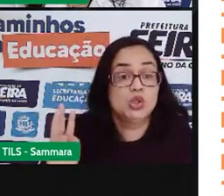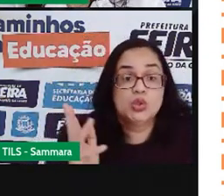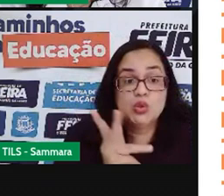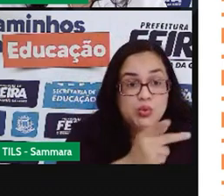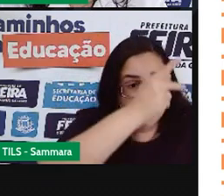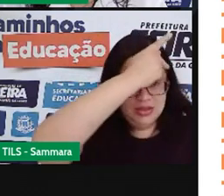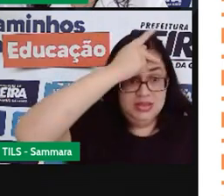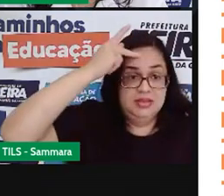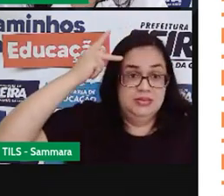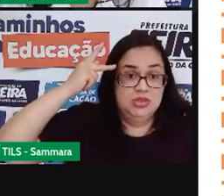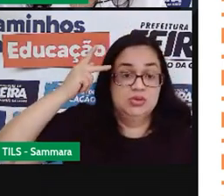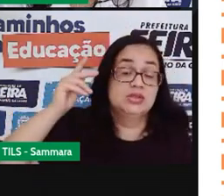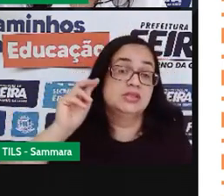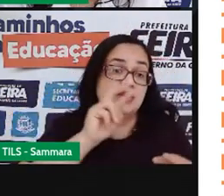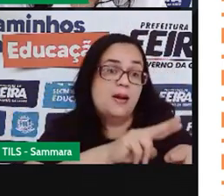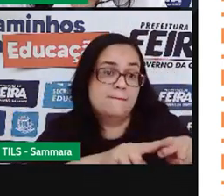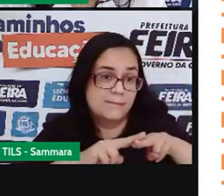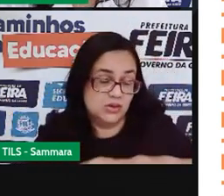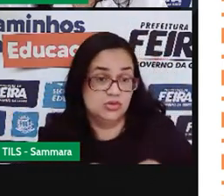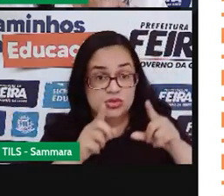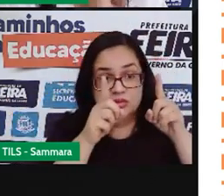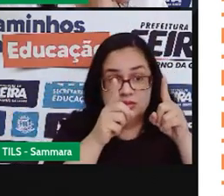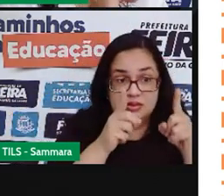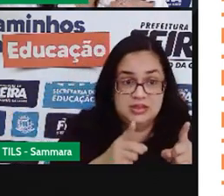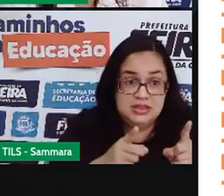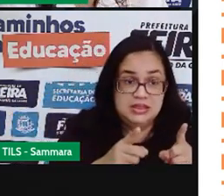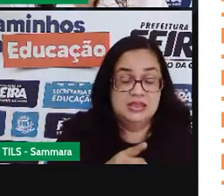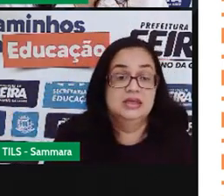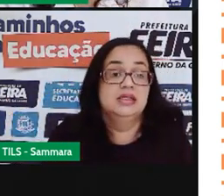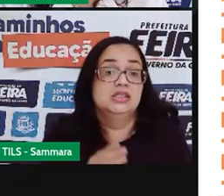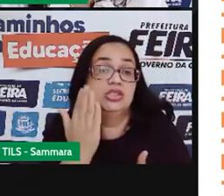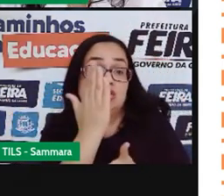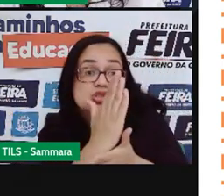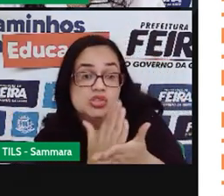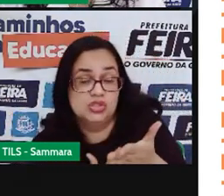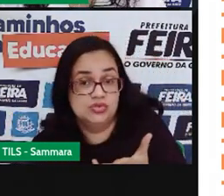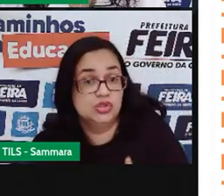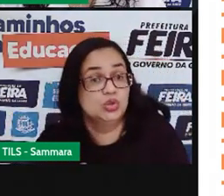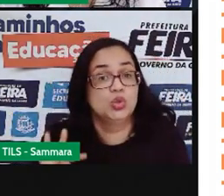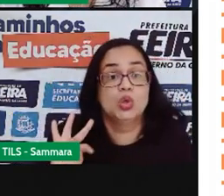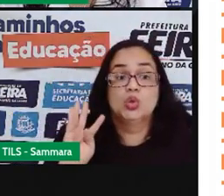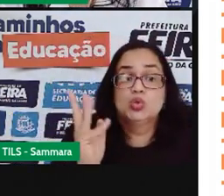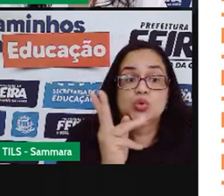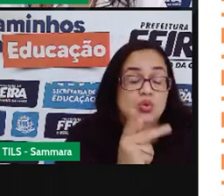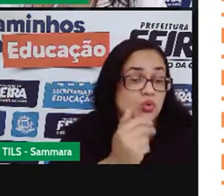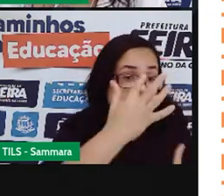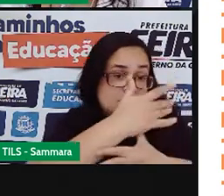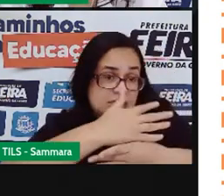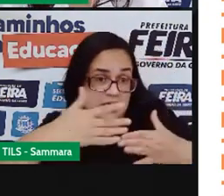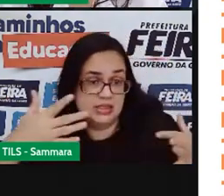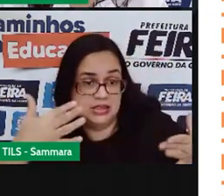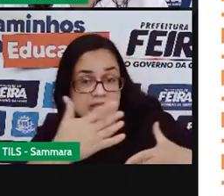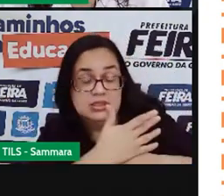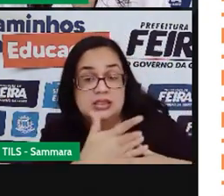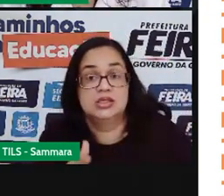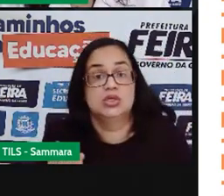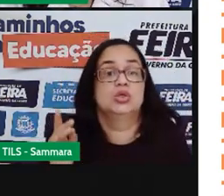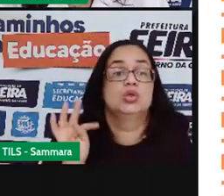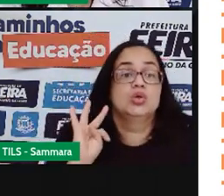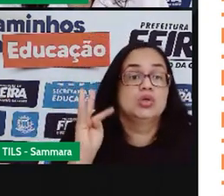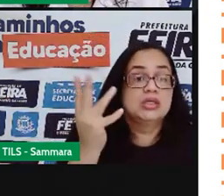pessoas. Por isso, a panfletagem é distribuída por toda a cidade. Para que todos